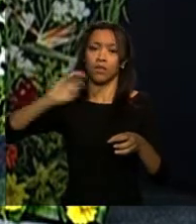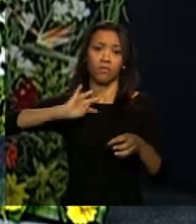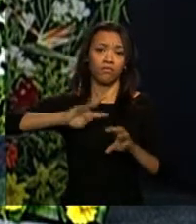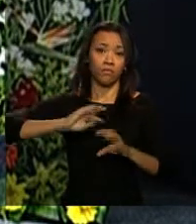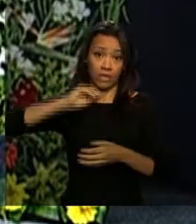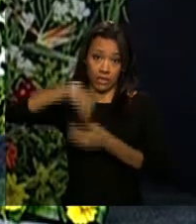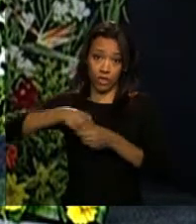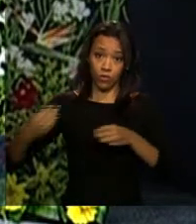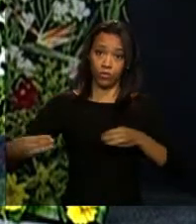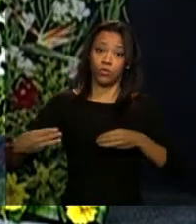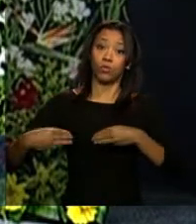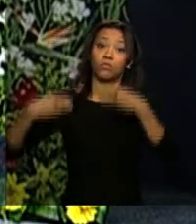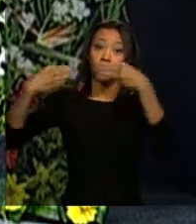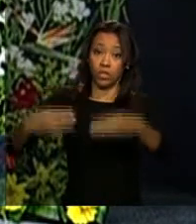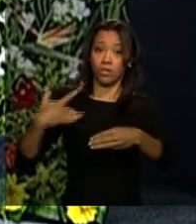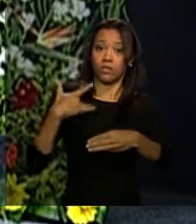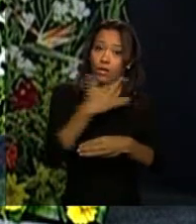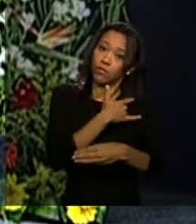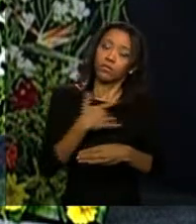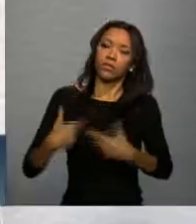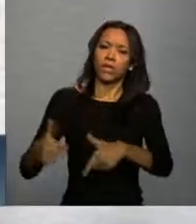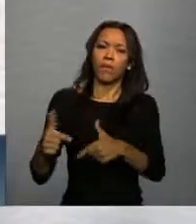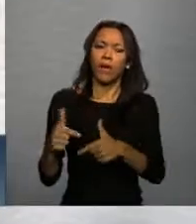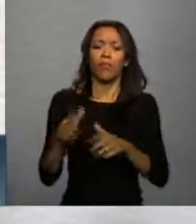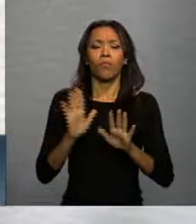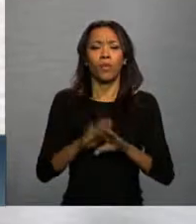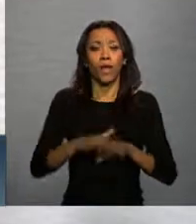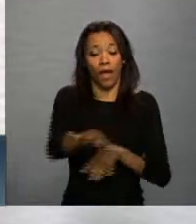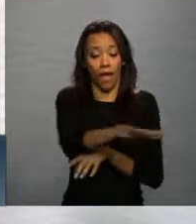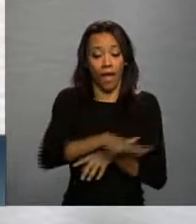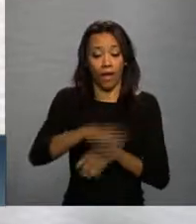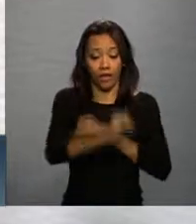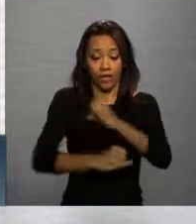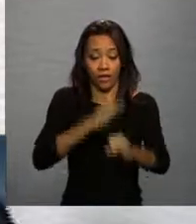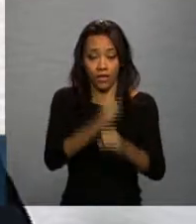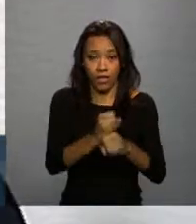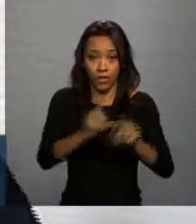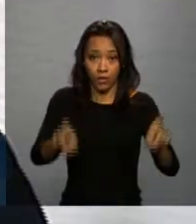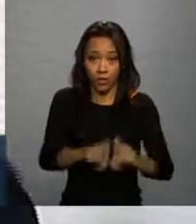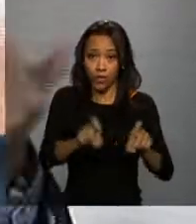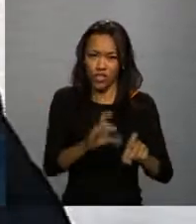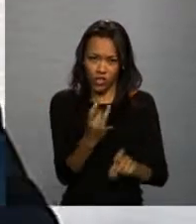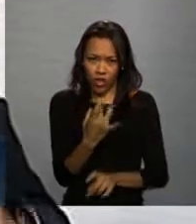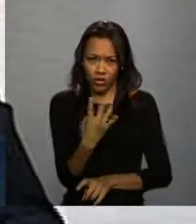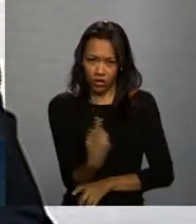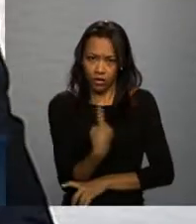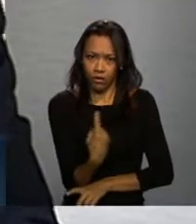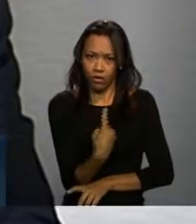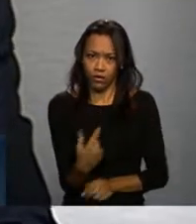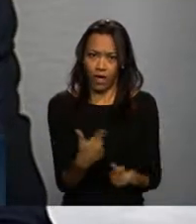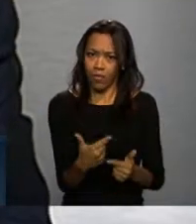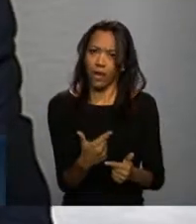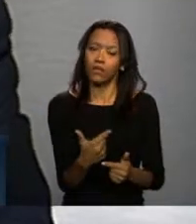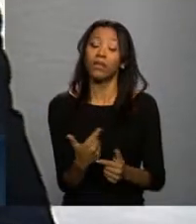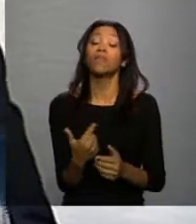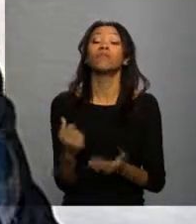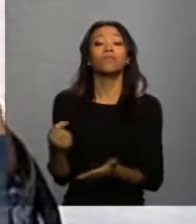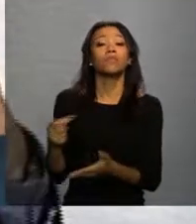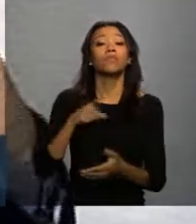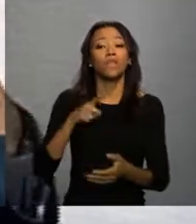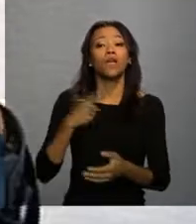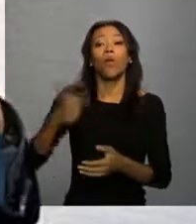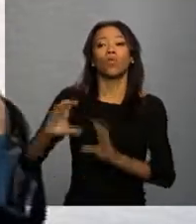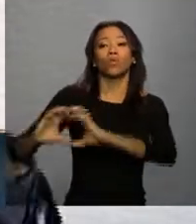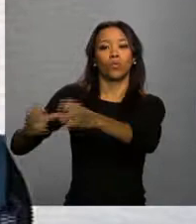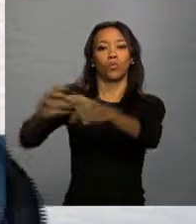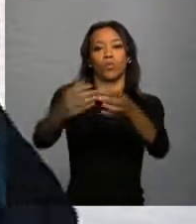que se põem a trabalhar junto, até porque a área da informática também não faz as coisas sozinhas, ela está sempre trabalhando junto com os clientes. E acho que